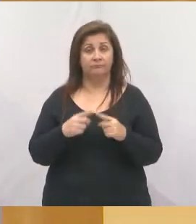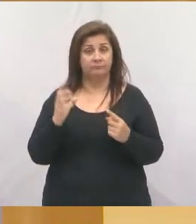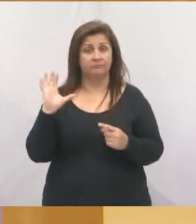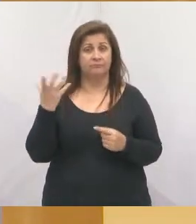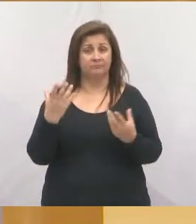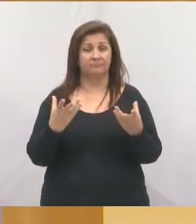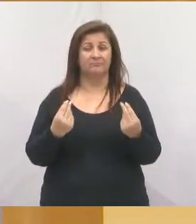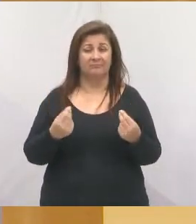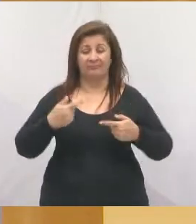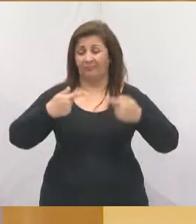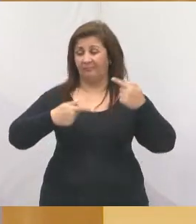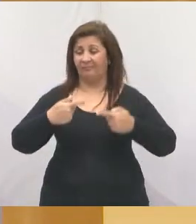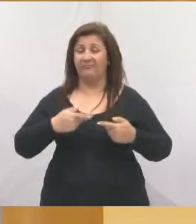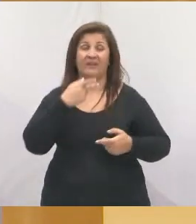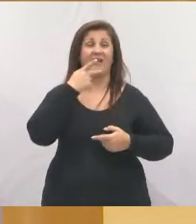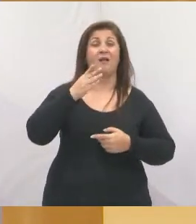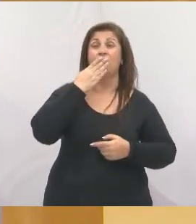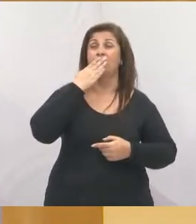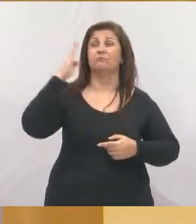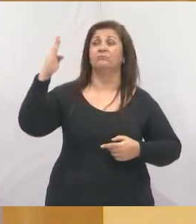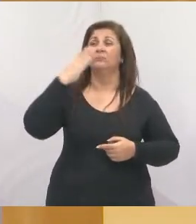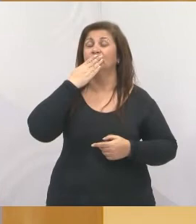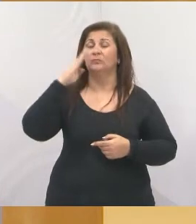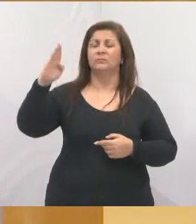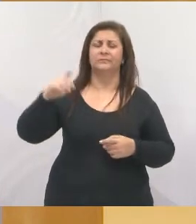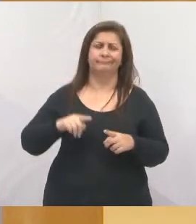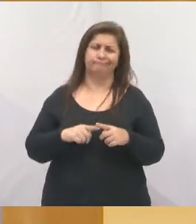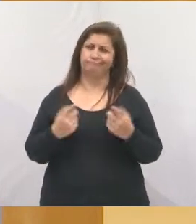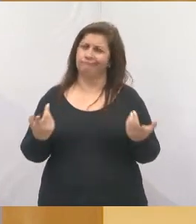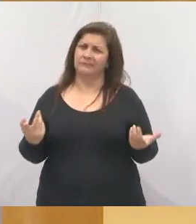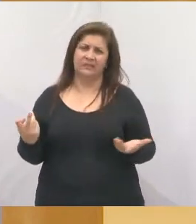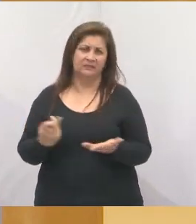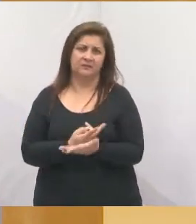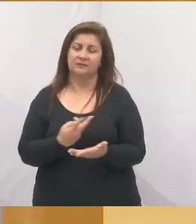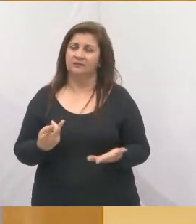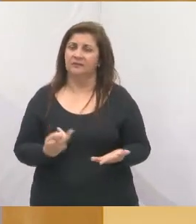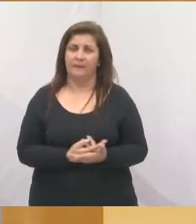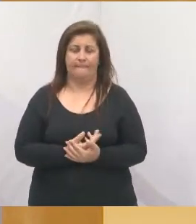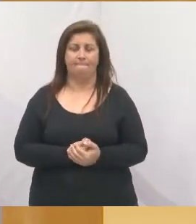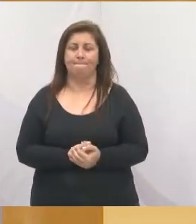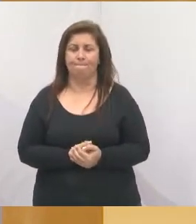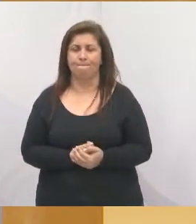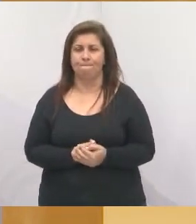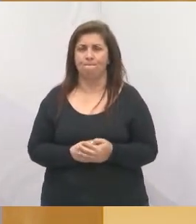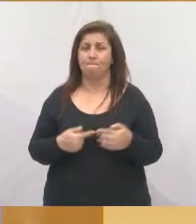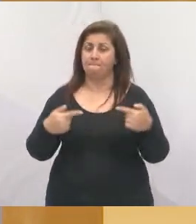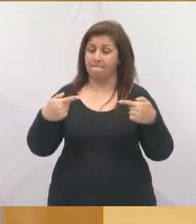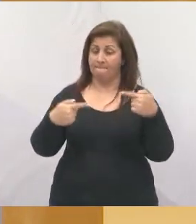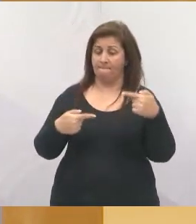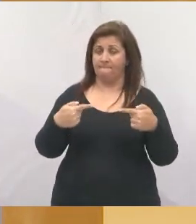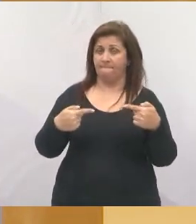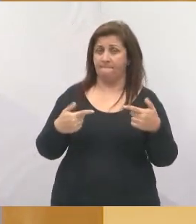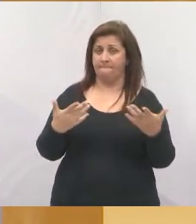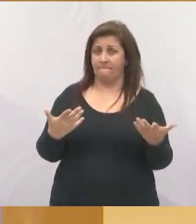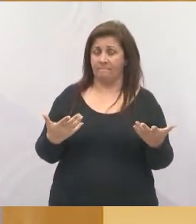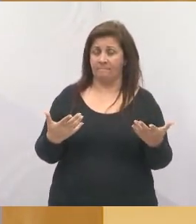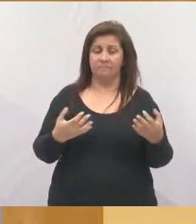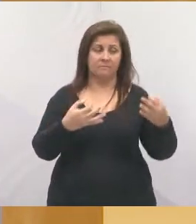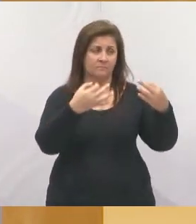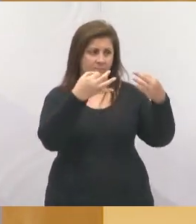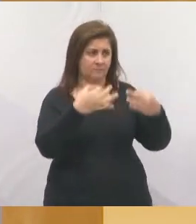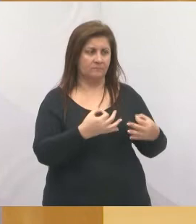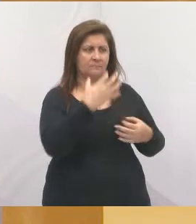populismo na política, né, isso é ruim, isso é ruim esse populismo, eu acho que a política, ela tem dois jeitos de fazer a política